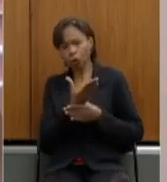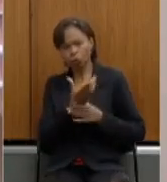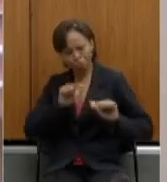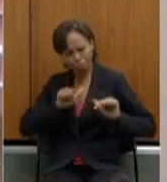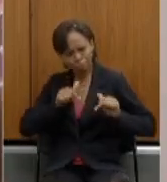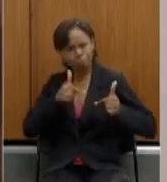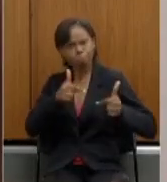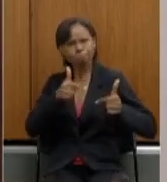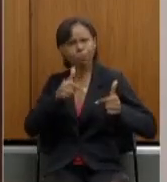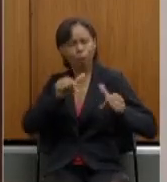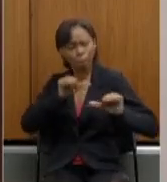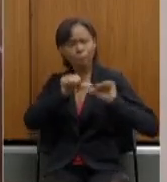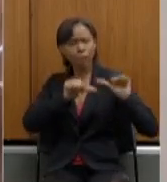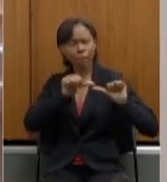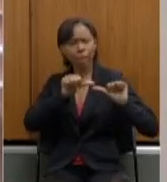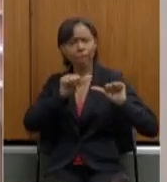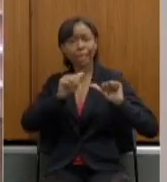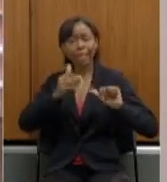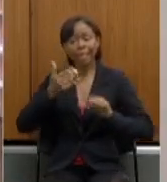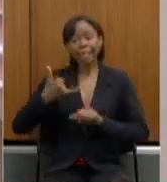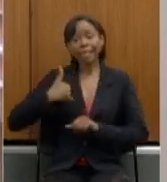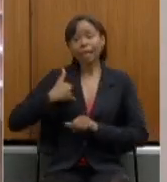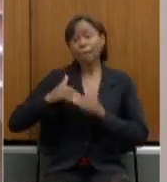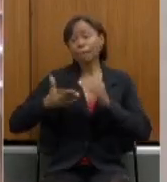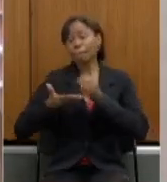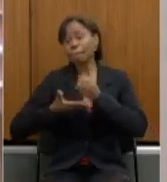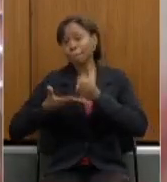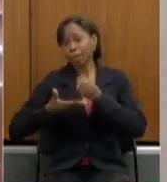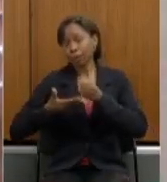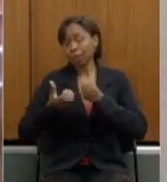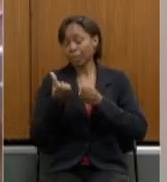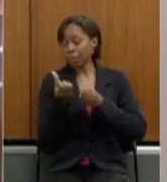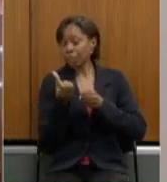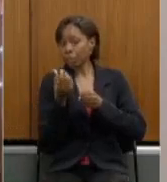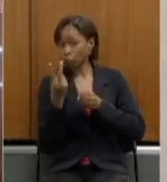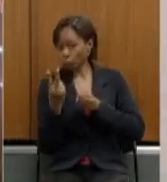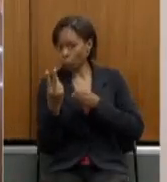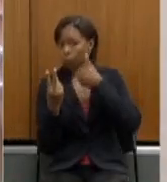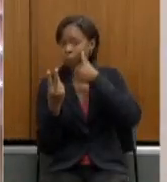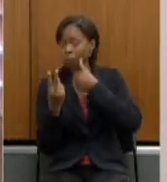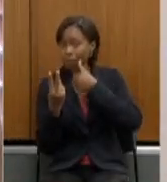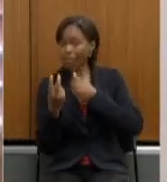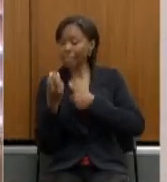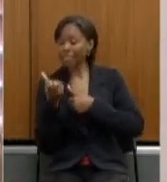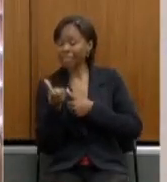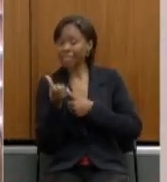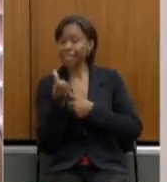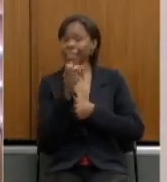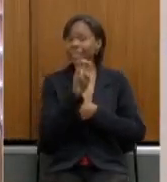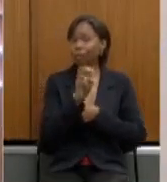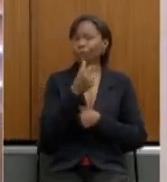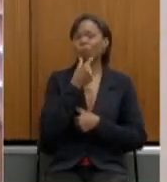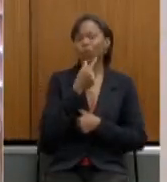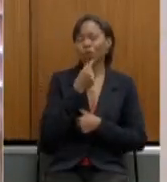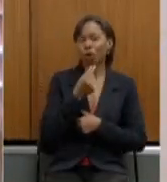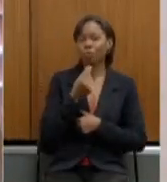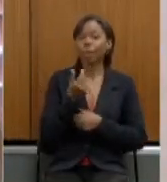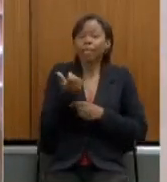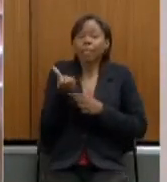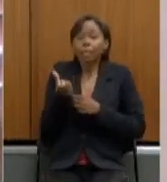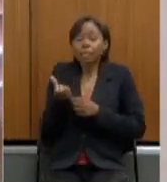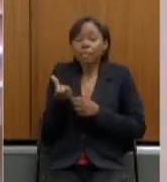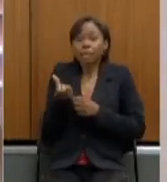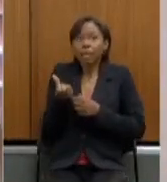62 para mulheres 65 para homens para 61 para mulheres e 64 para homens baixando em um ano